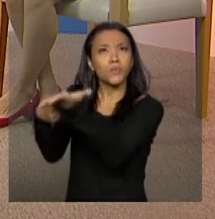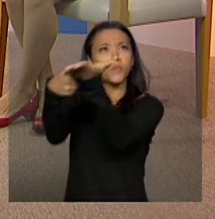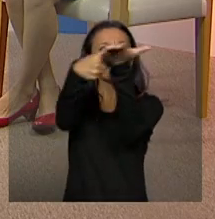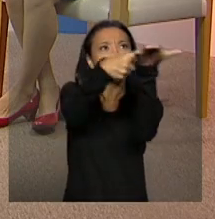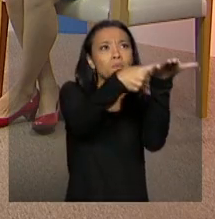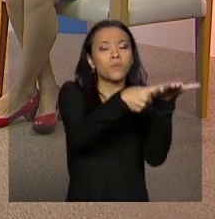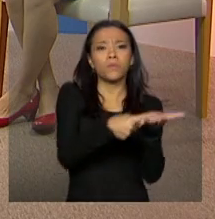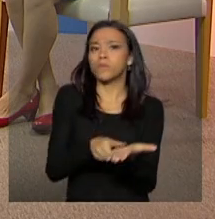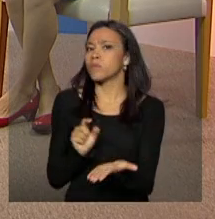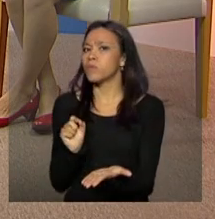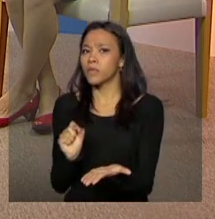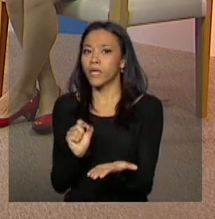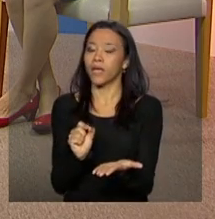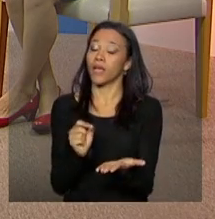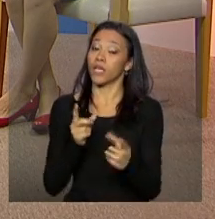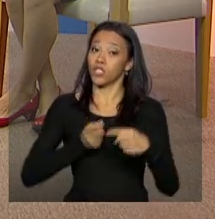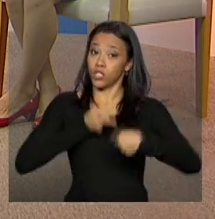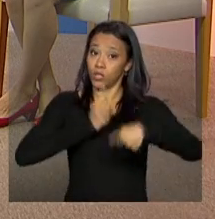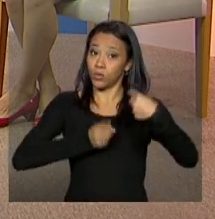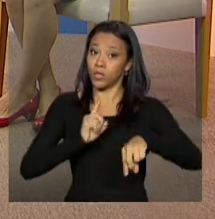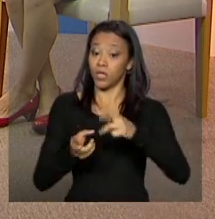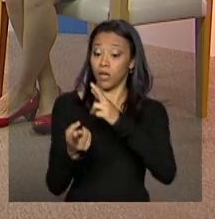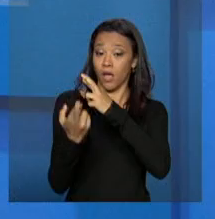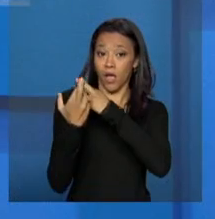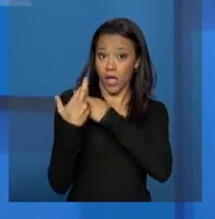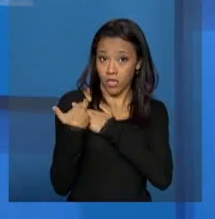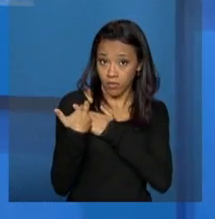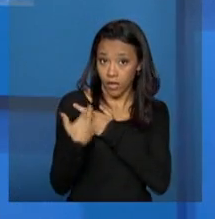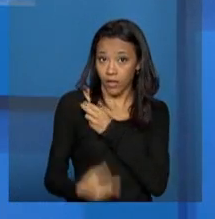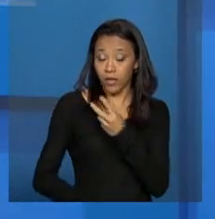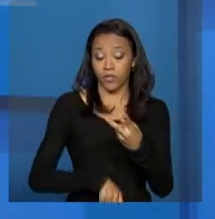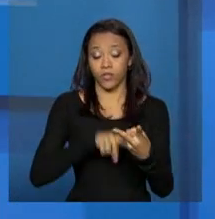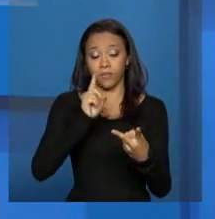competências e responsabilidades de cada esfera